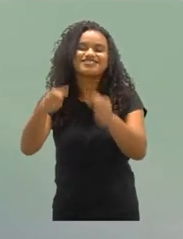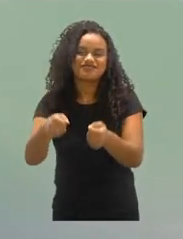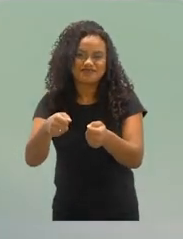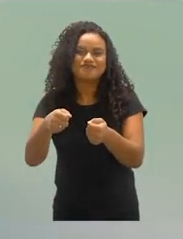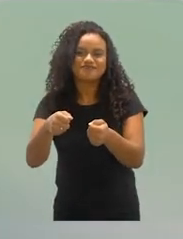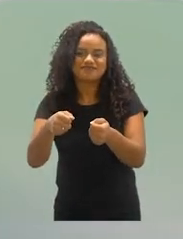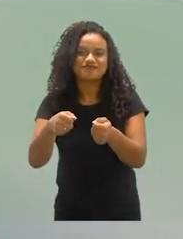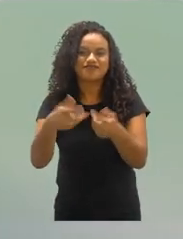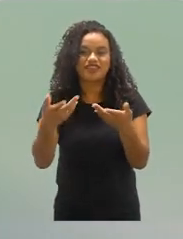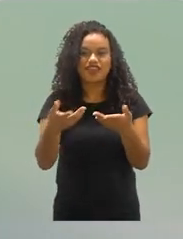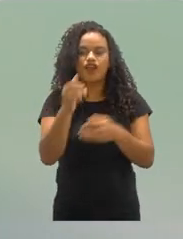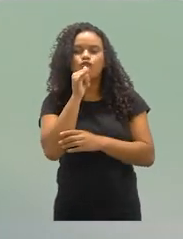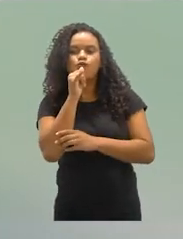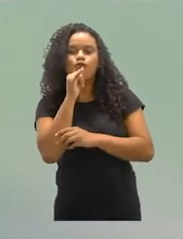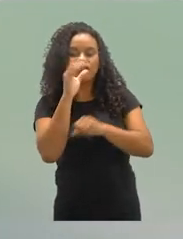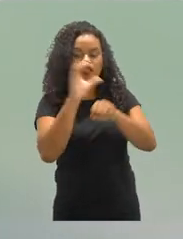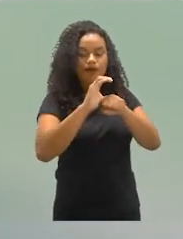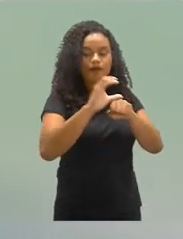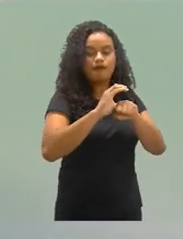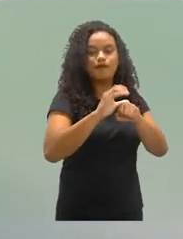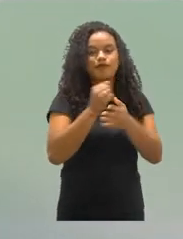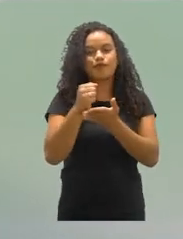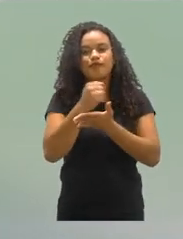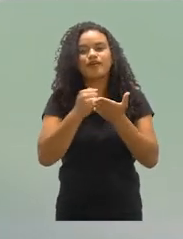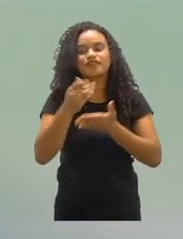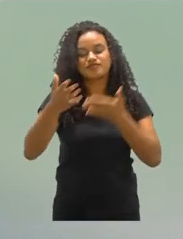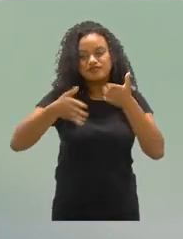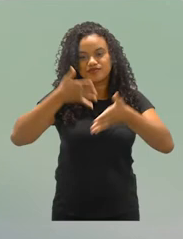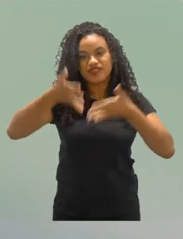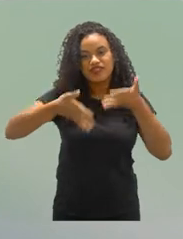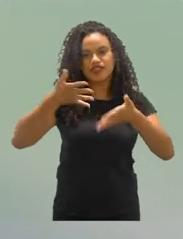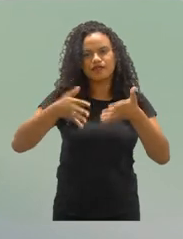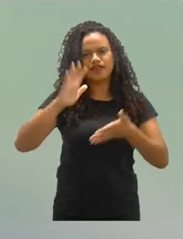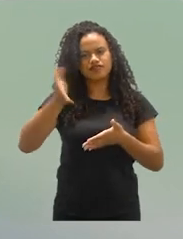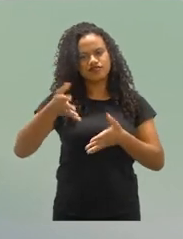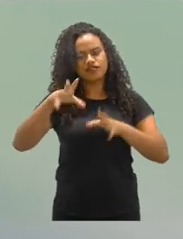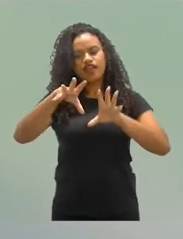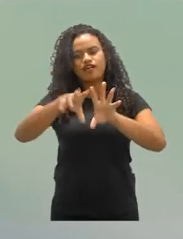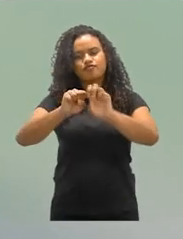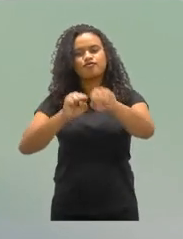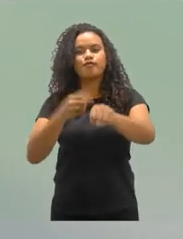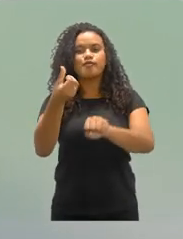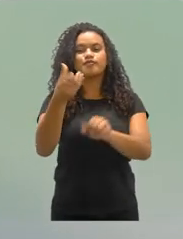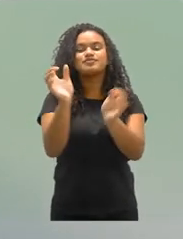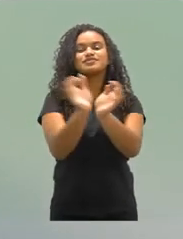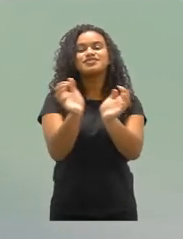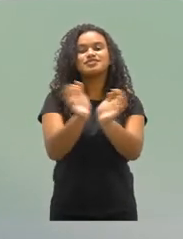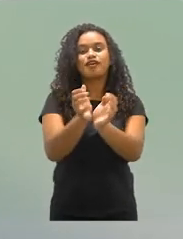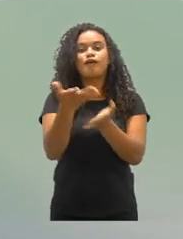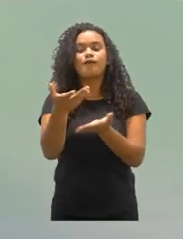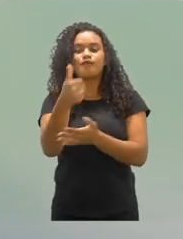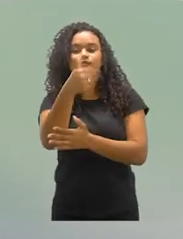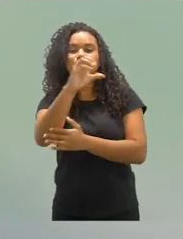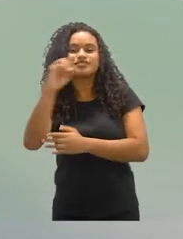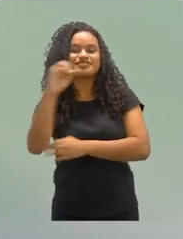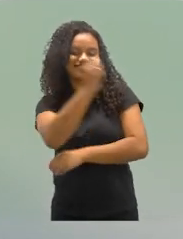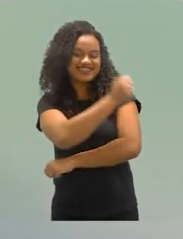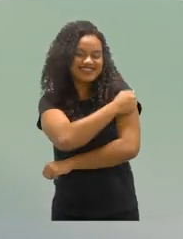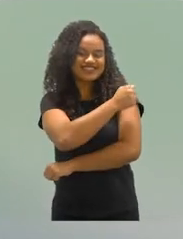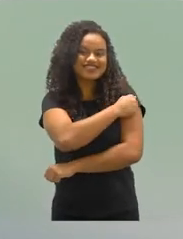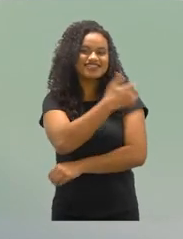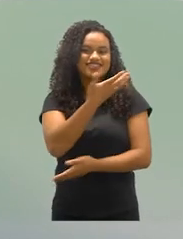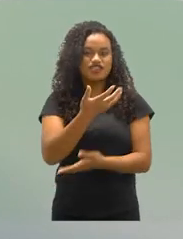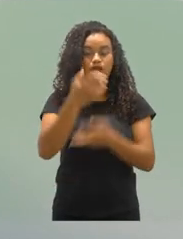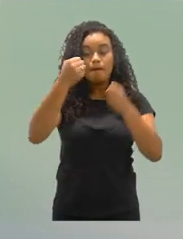geral. Uma delas é o curso básico de Libras, que já formou seis turmas com cerca de 100 estudantes.